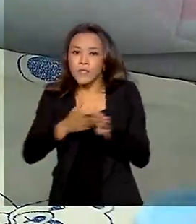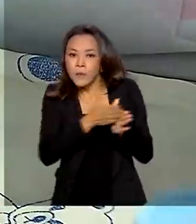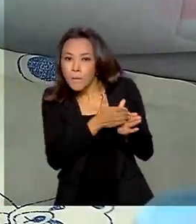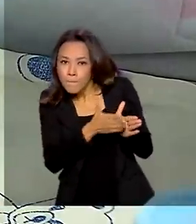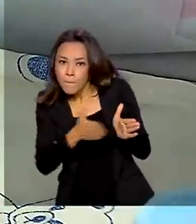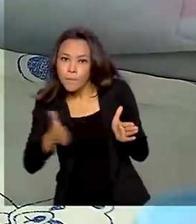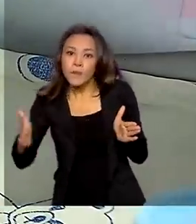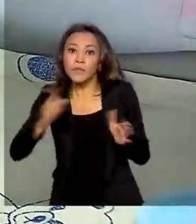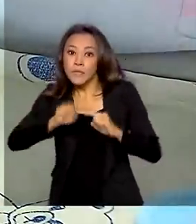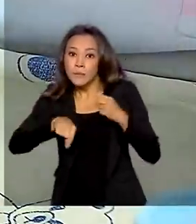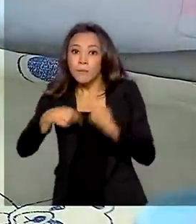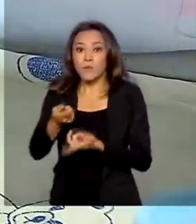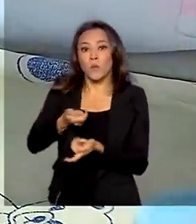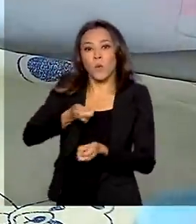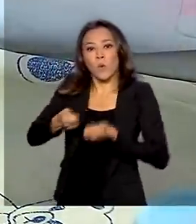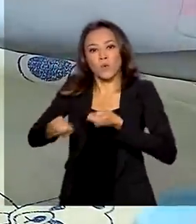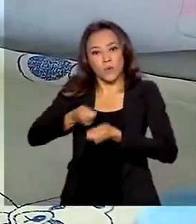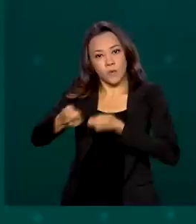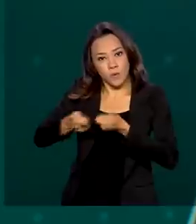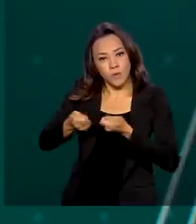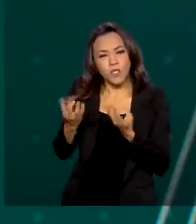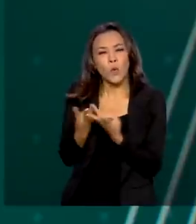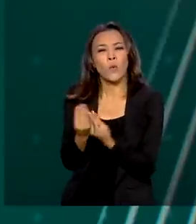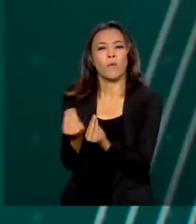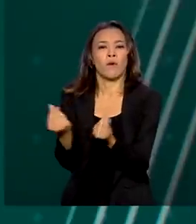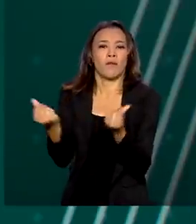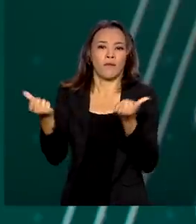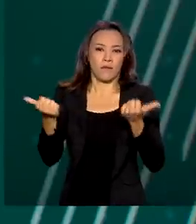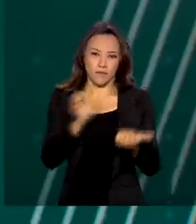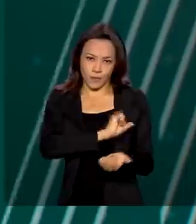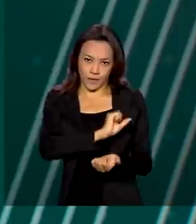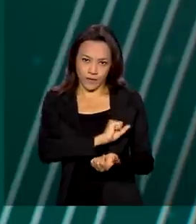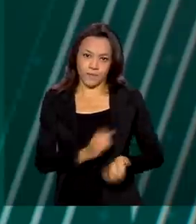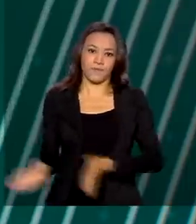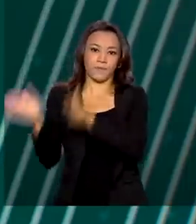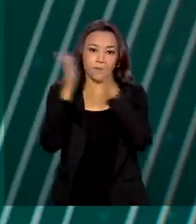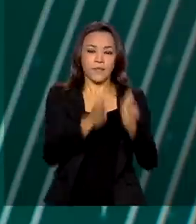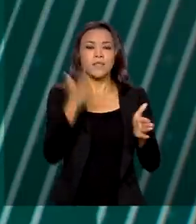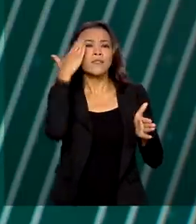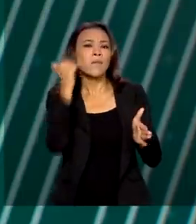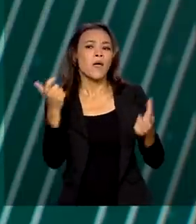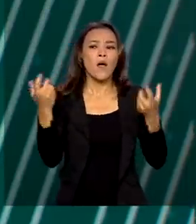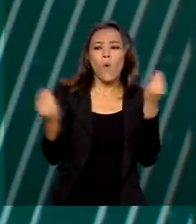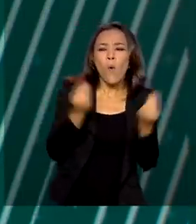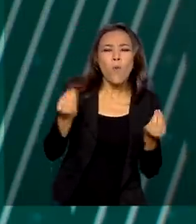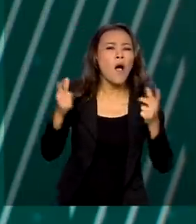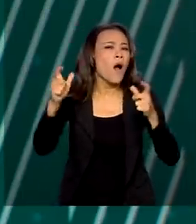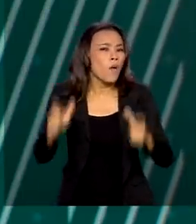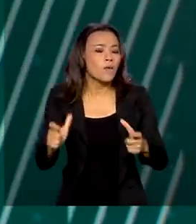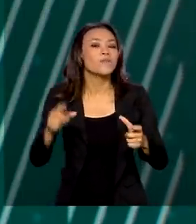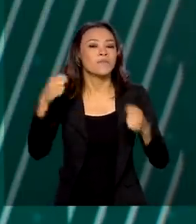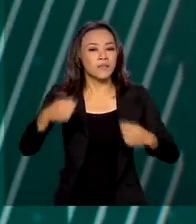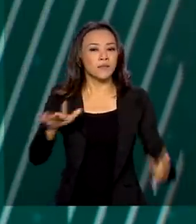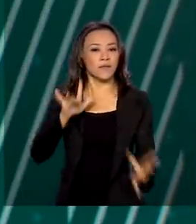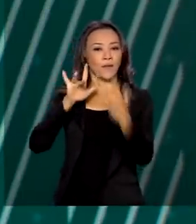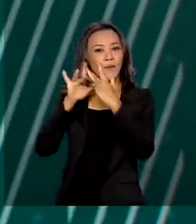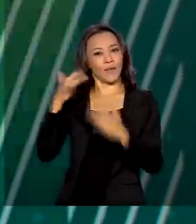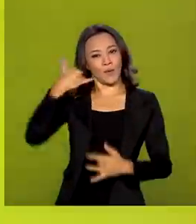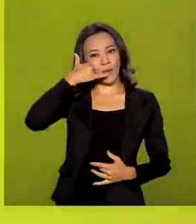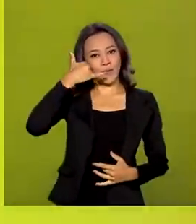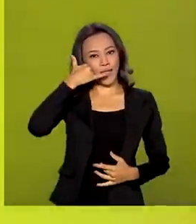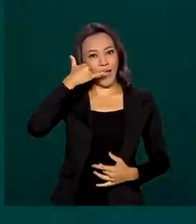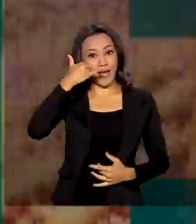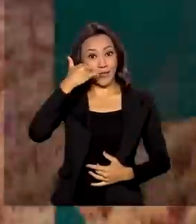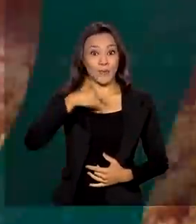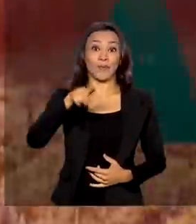submetido a controle de qualidade. Para saber como e onde doar, basta entrar em contato com o banco de leite